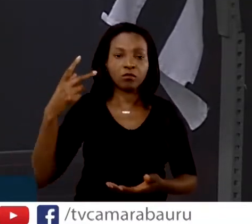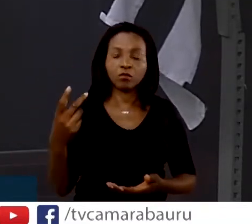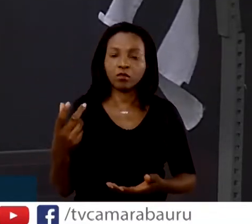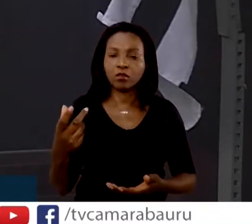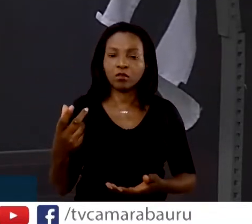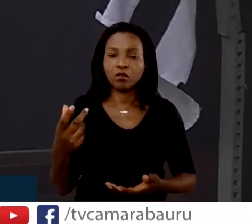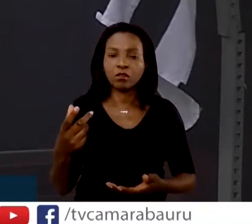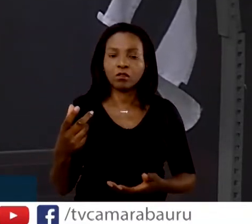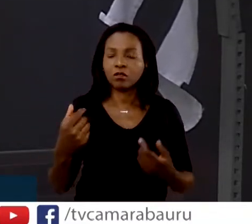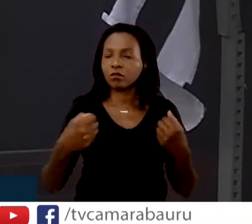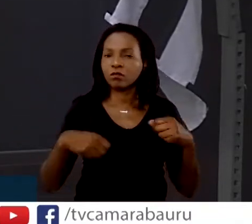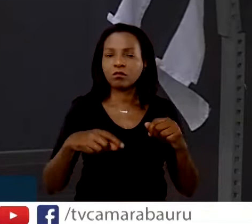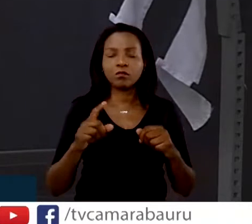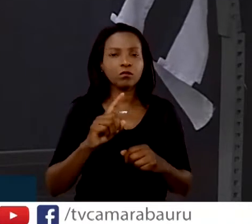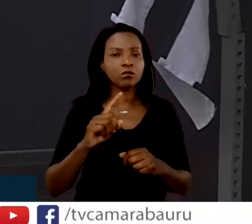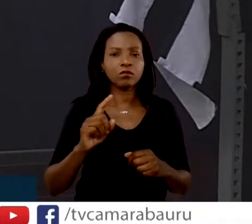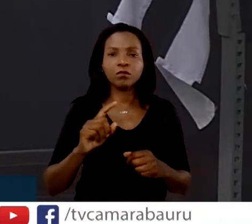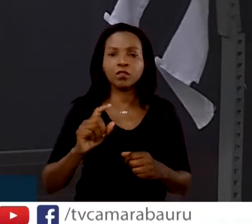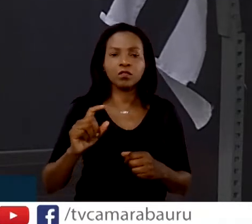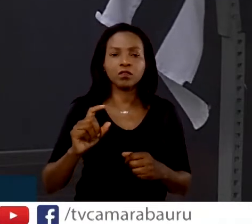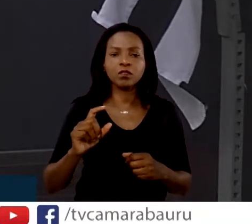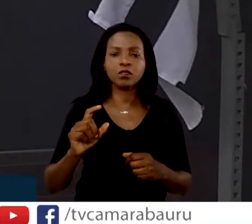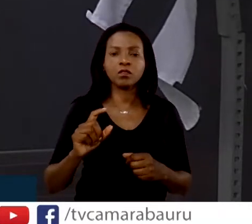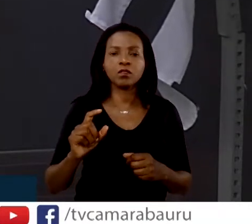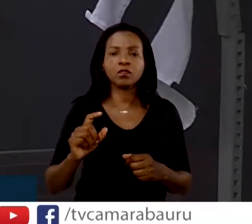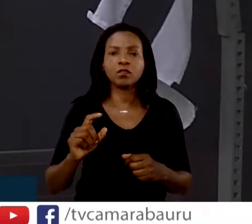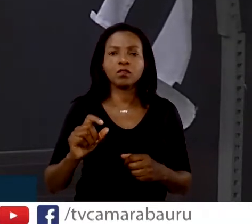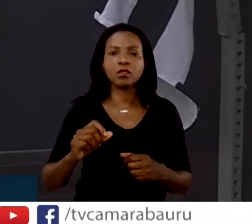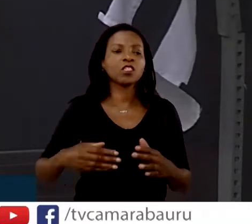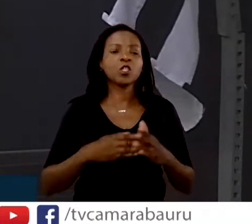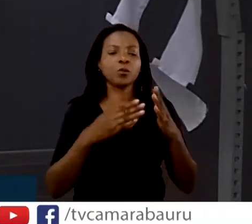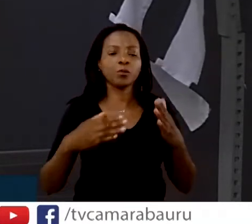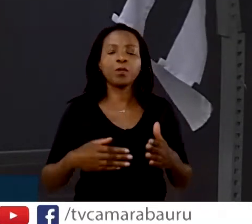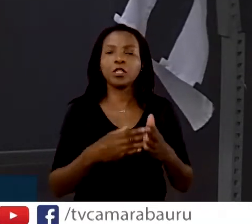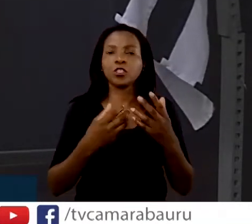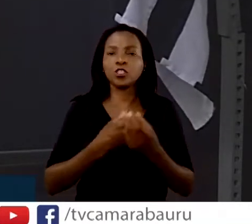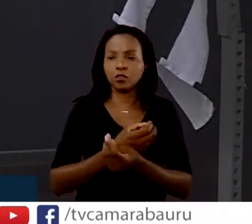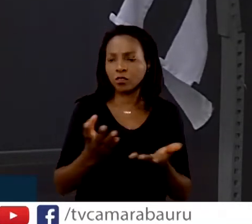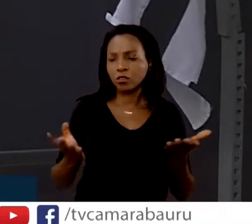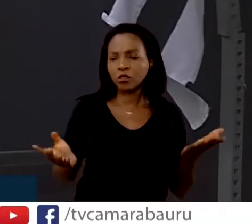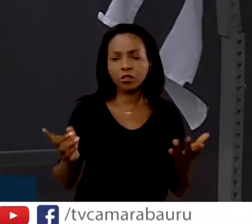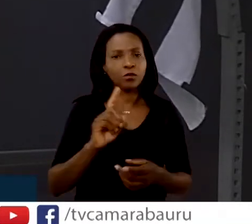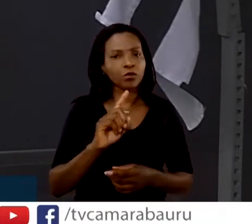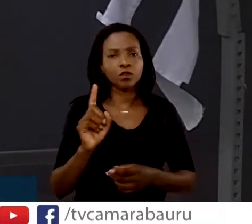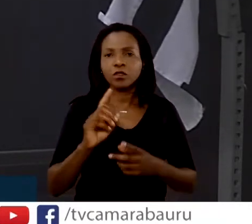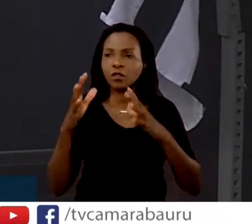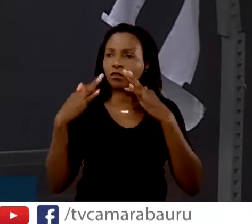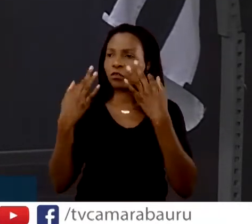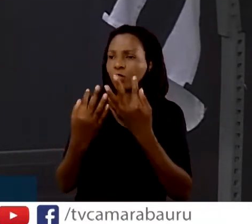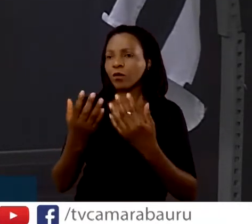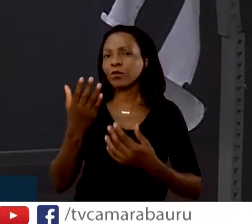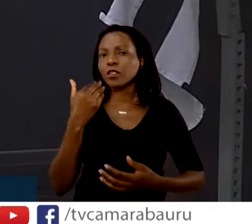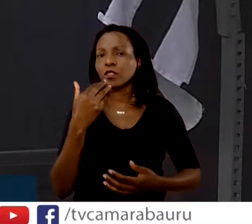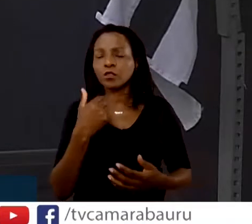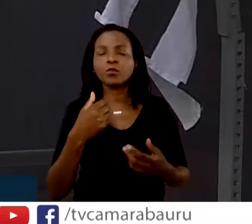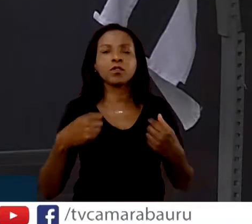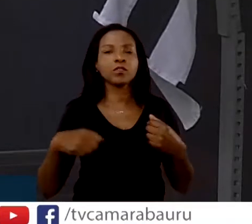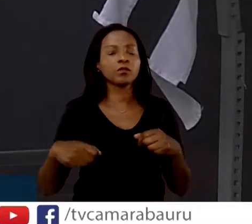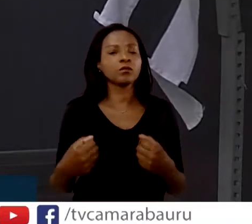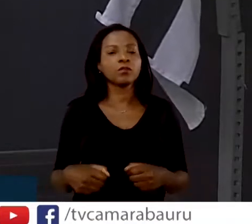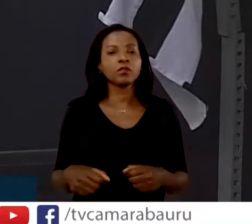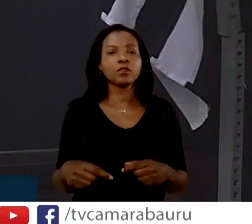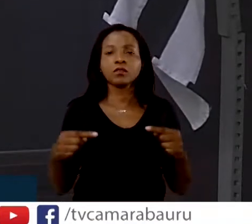qualquer objeção, dificuldade em distribuir, de passar para essa família que precisa, gente. É dinheiro do povo!